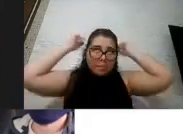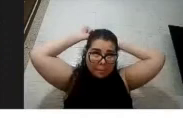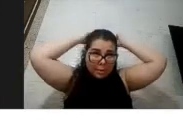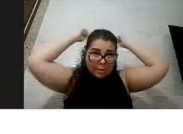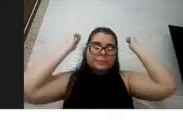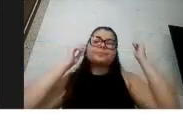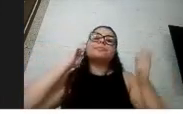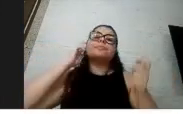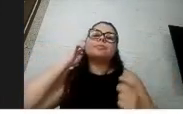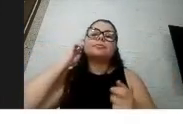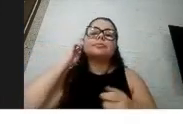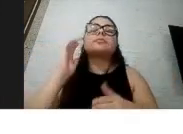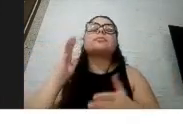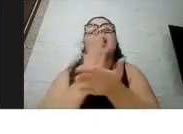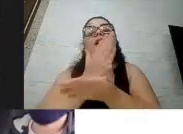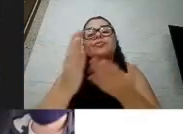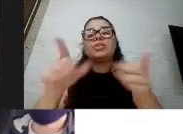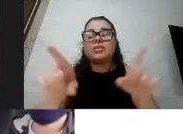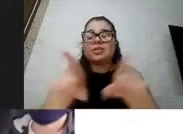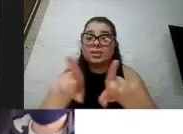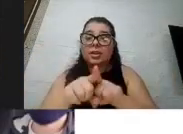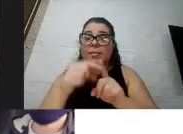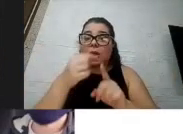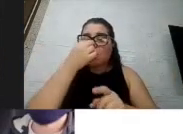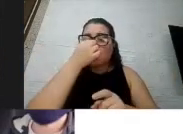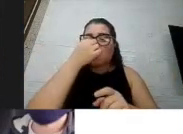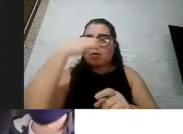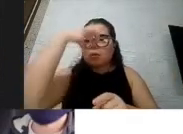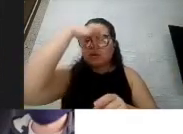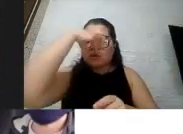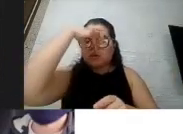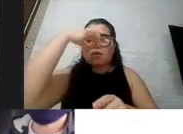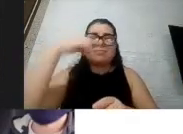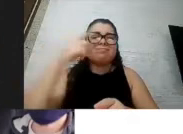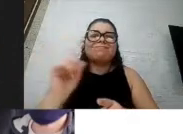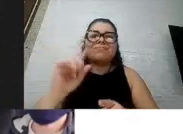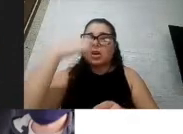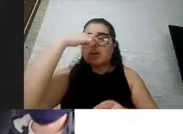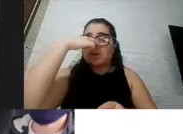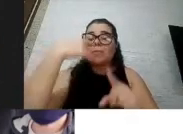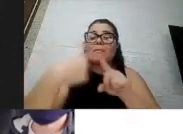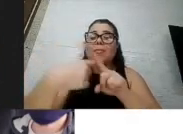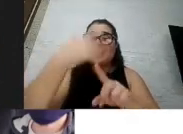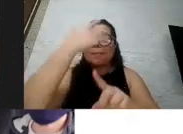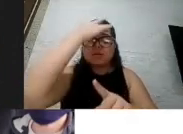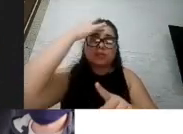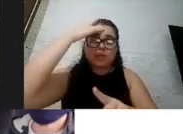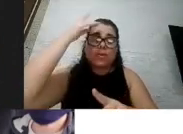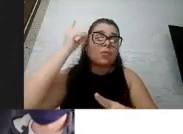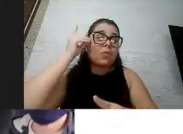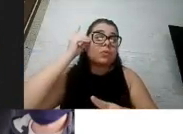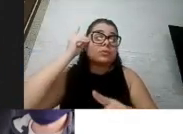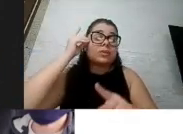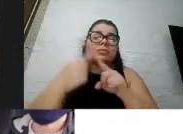e, muitas vezes, também, o encaixe do nariz não fica, porque as pessoas com síndrome de Down, elas têm um nariz bem